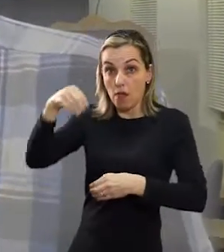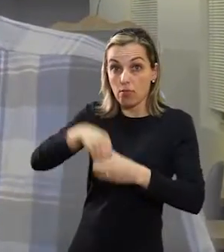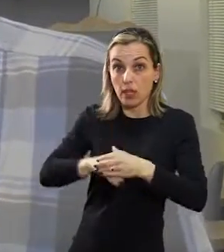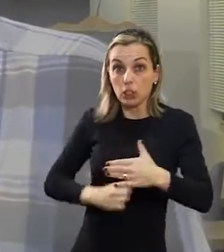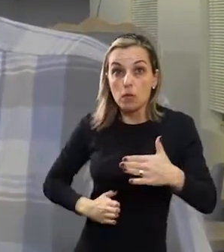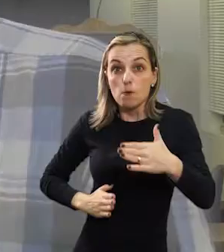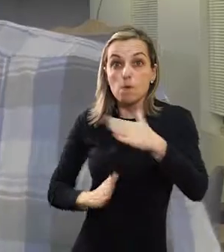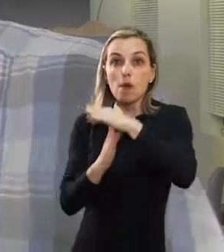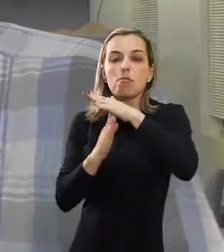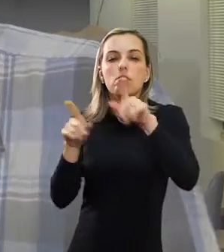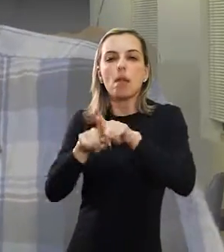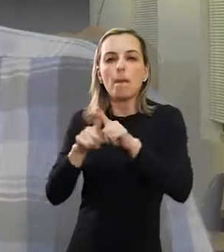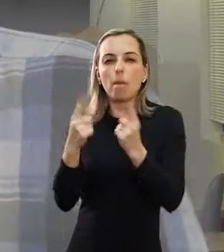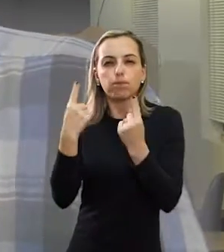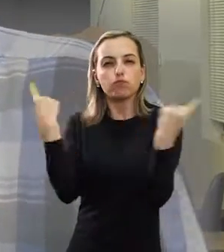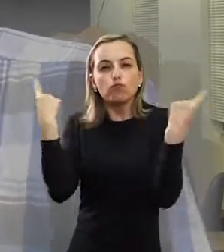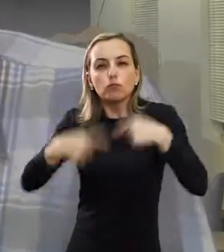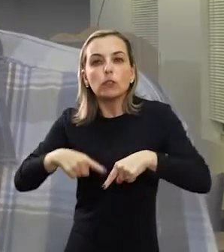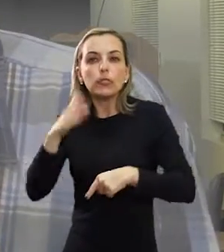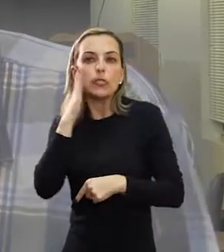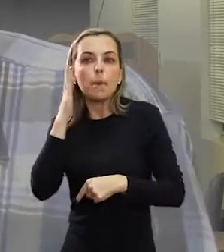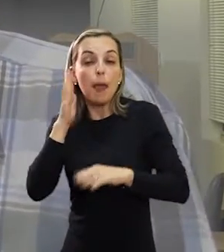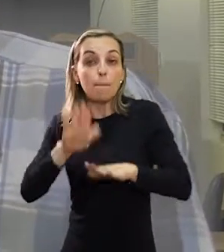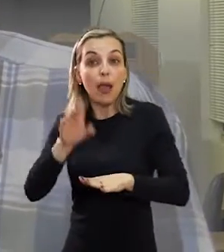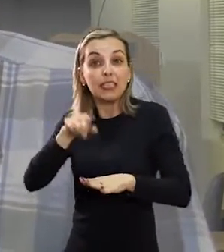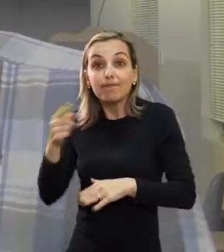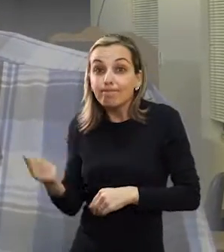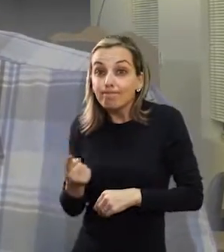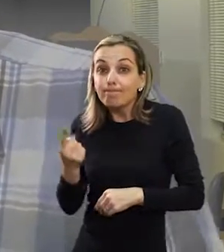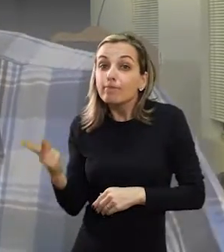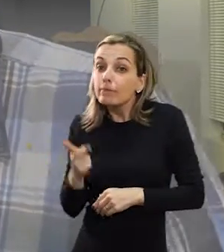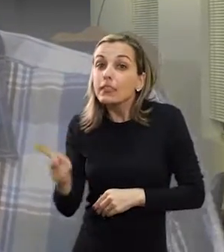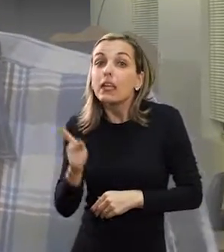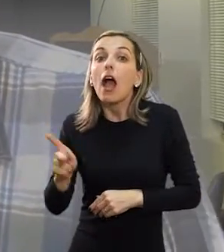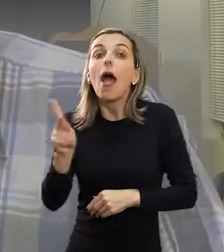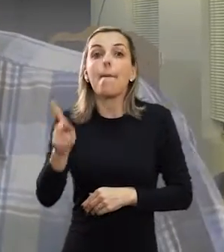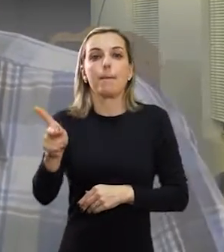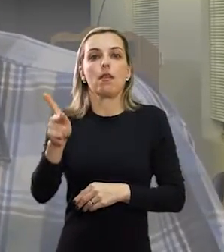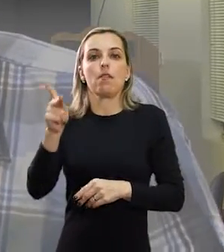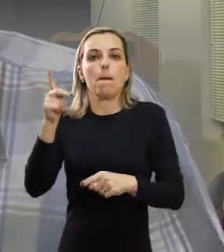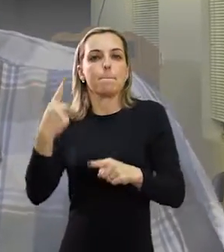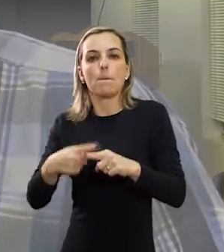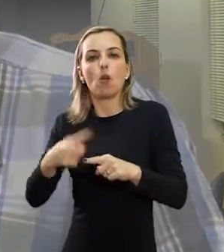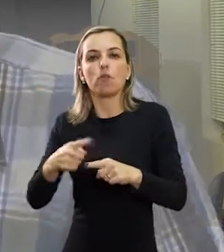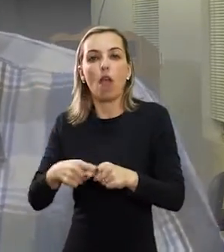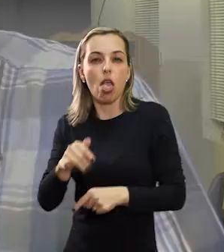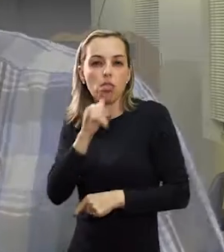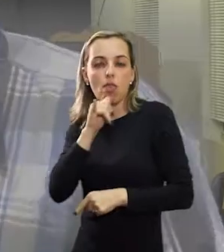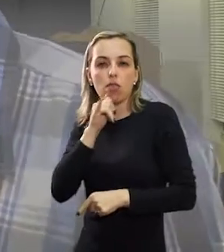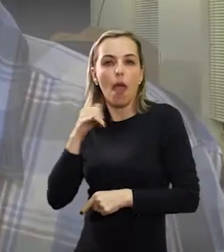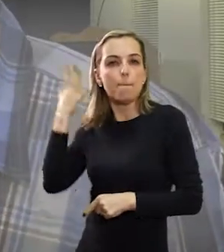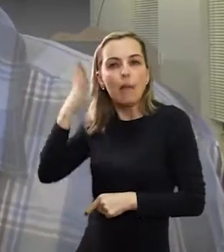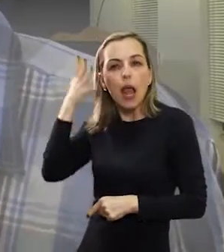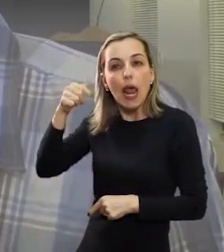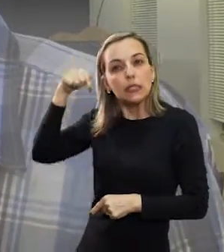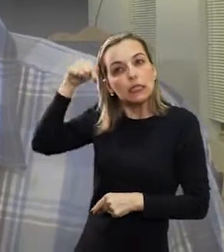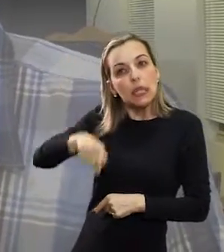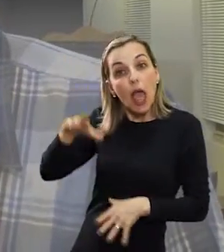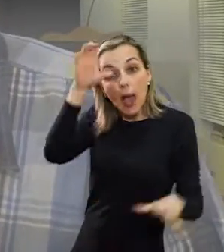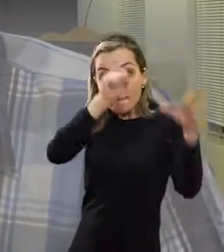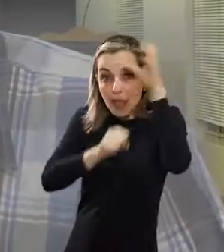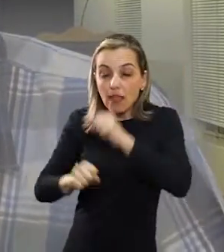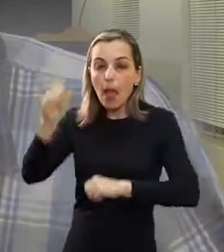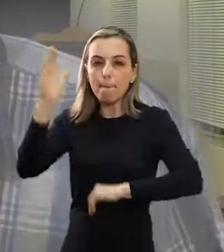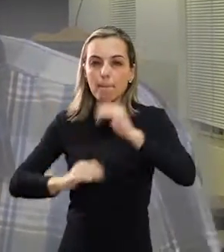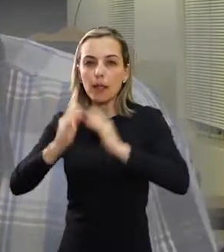gestão pública, eu sei de todos os limites e os desafios, mas acredito que é permanente. Inclusive com o aprendizado que a gente tem em momentos como esse, a gente